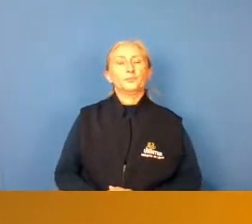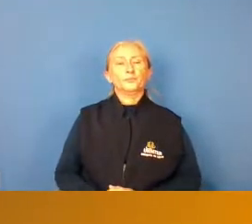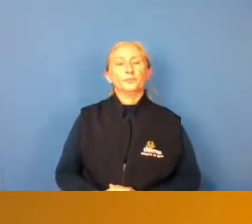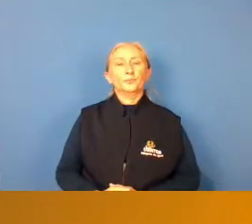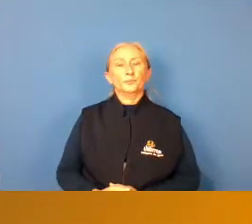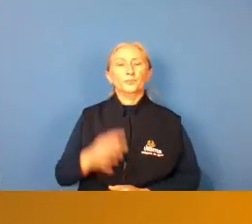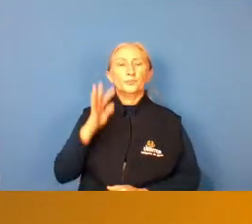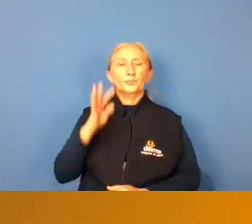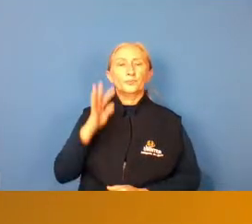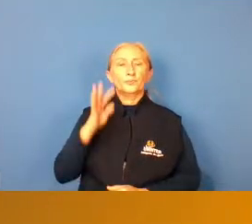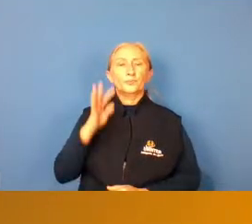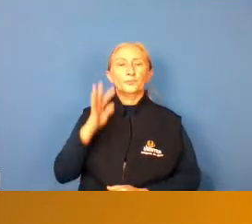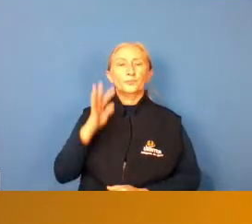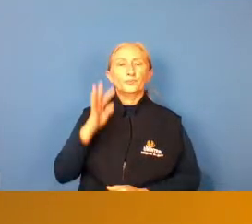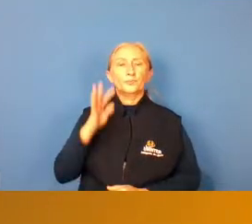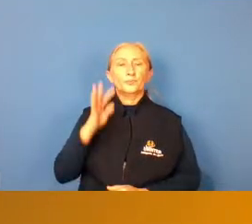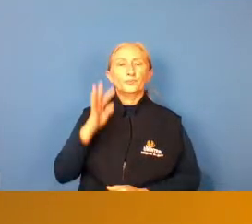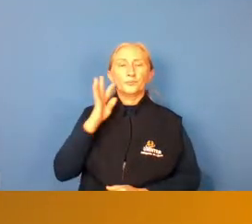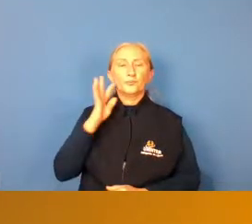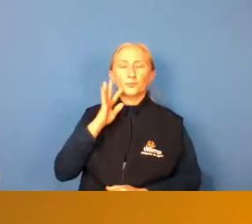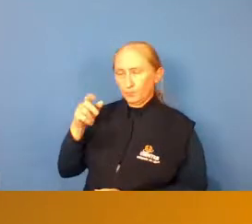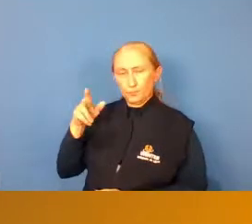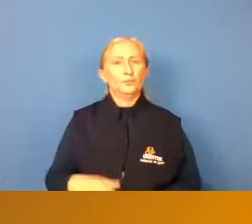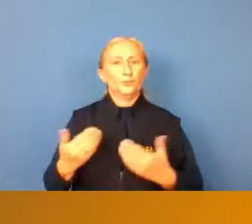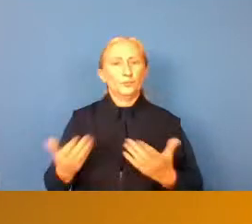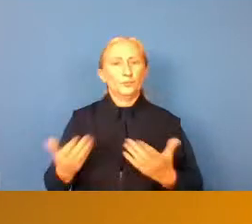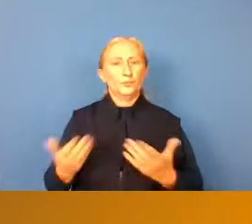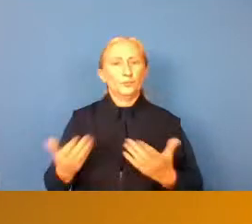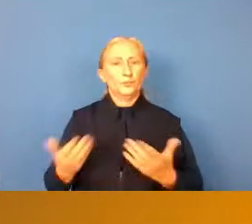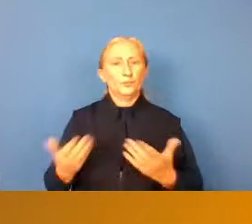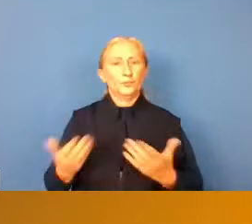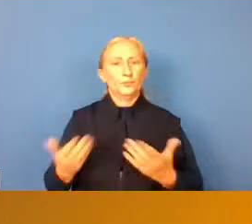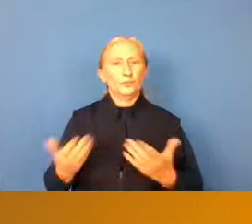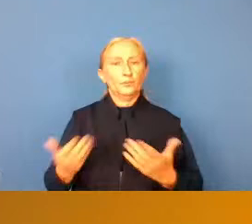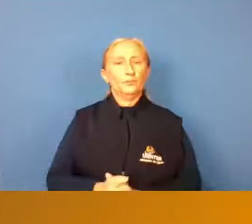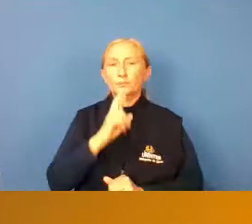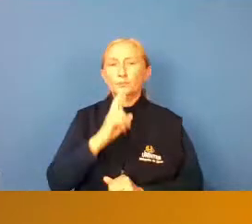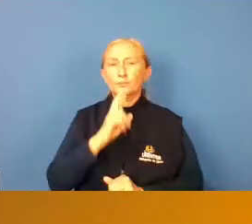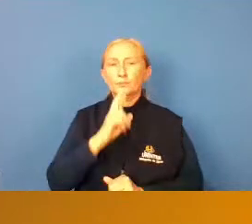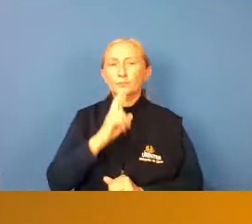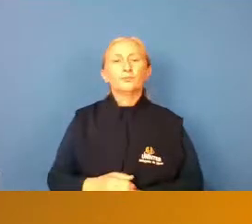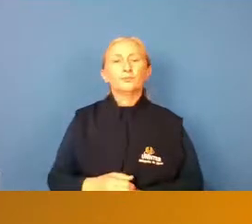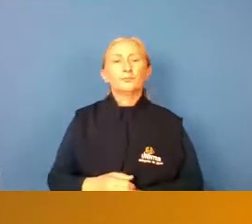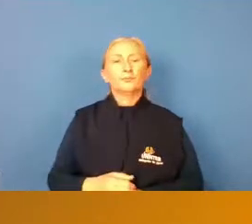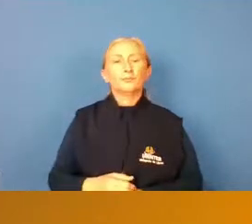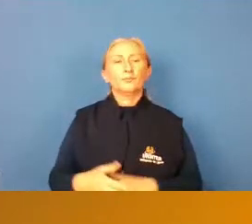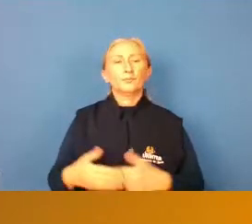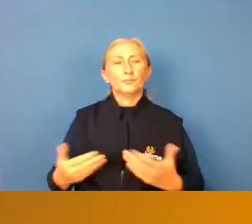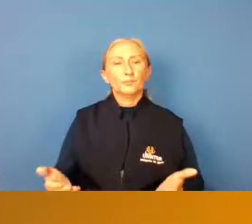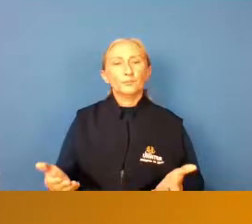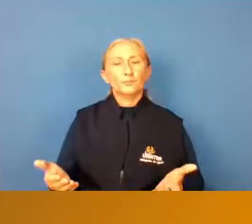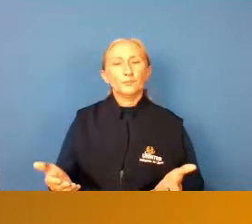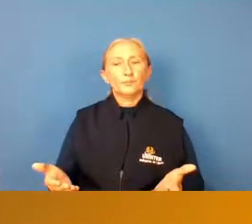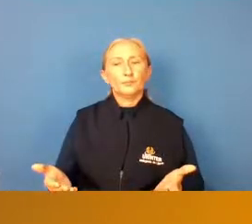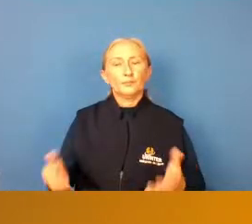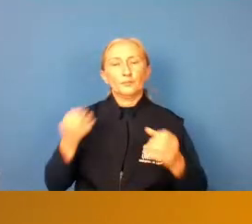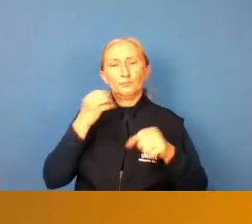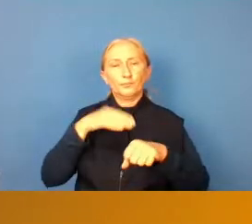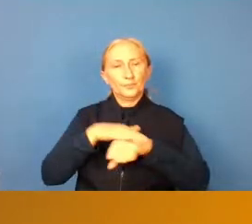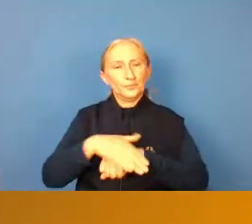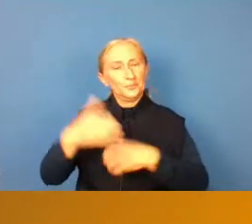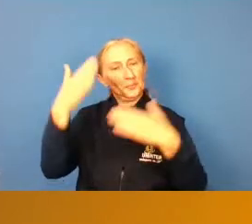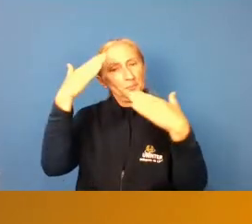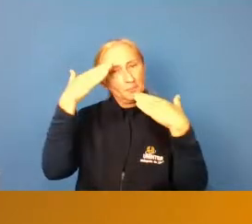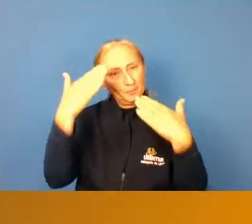legal obrigada Ana pela sua pela sua resposta então pessoal boa noite muito